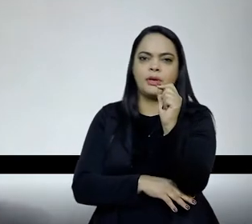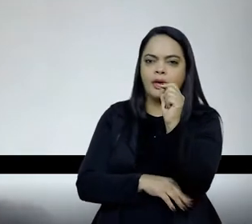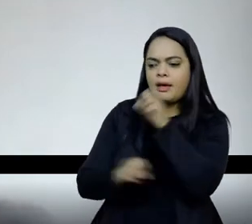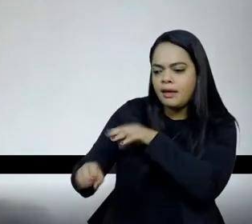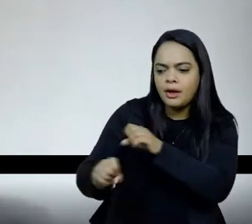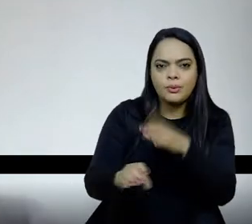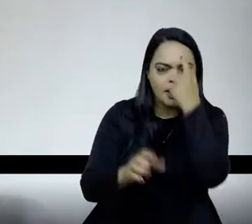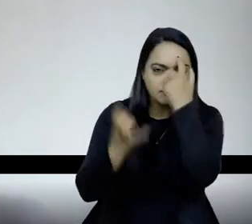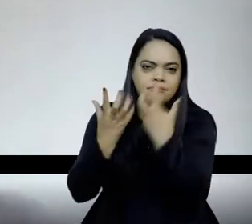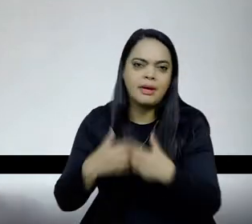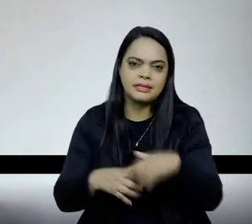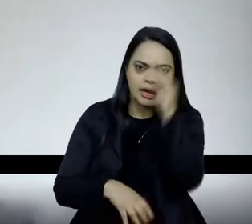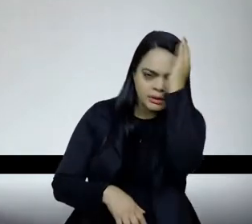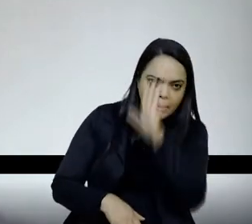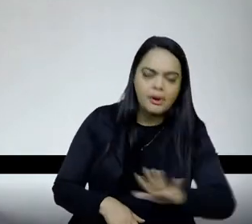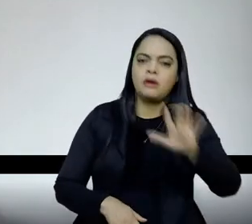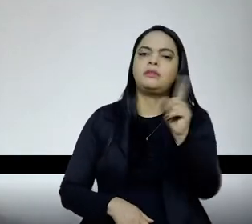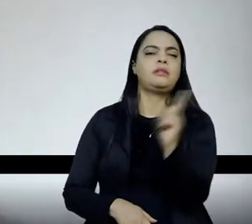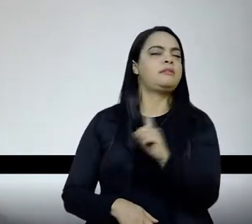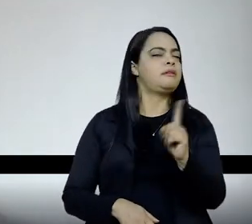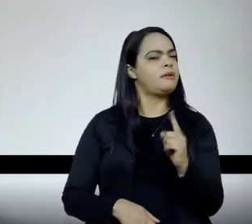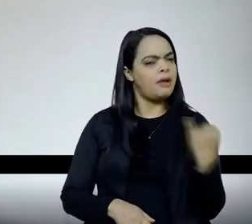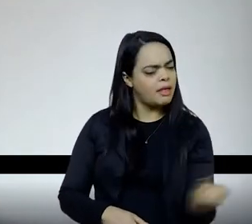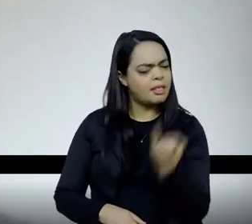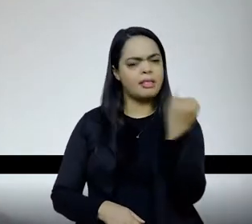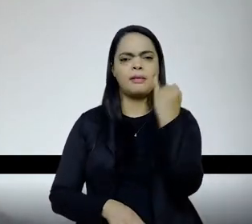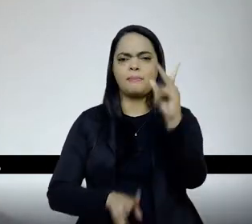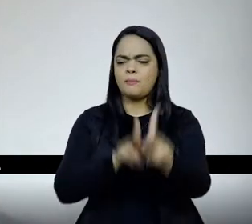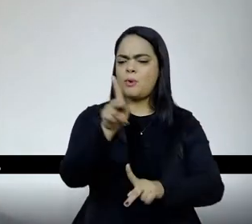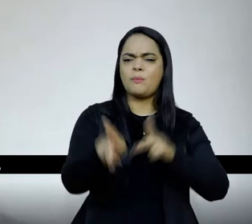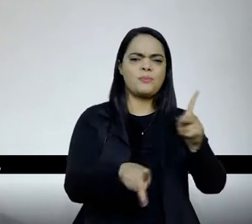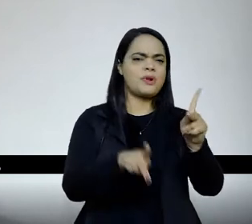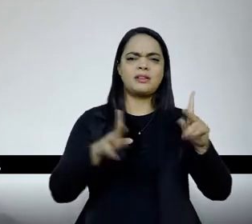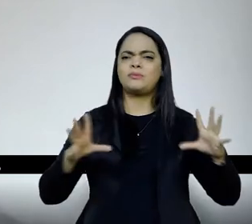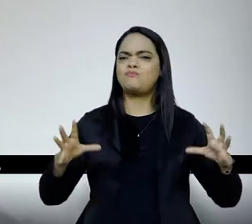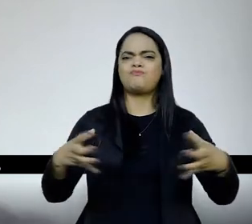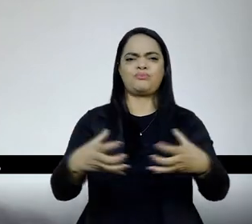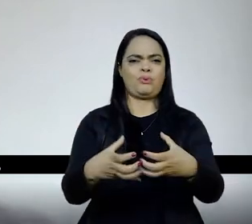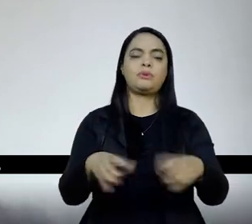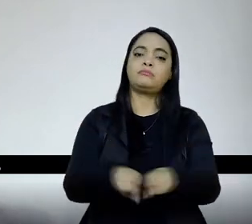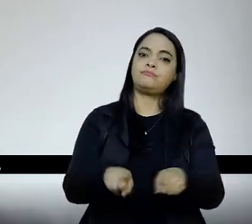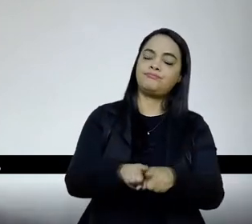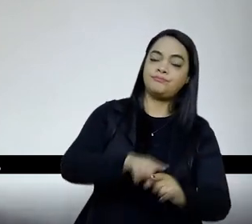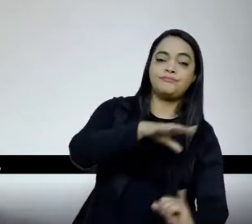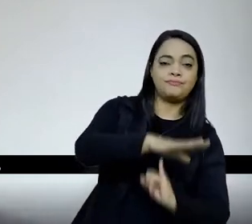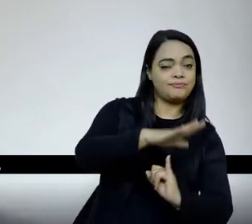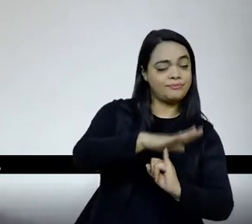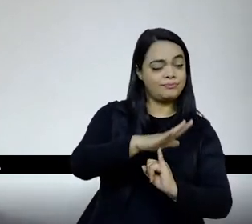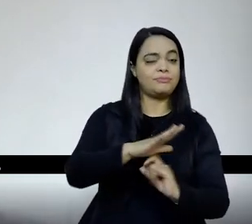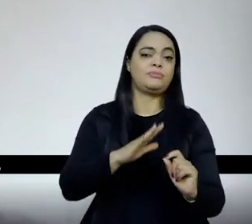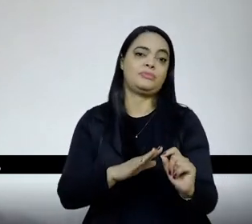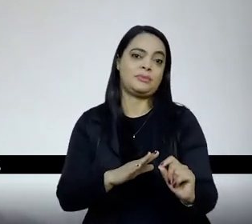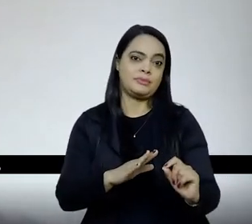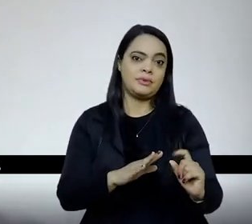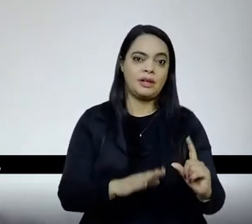Brasil, mas era algo que importava para o conjunto da população brasileira e para o conjunto das instituições que lidam com